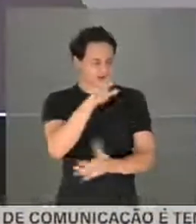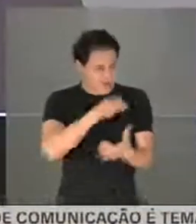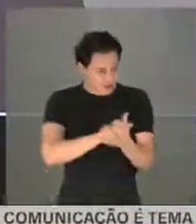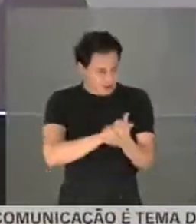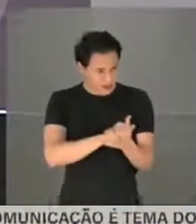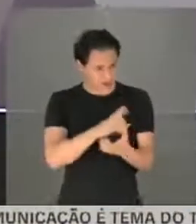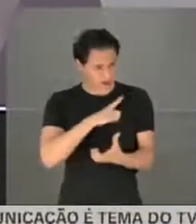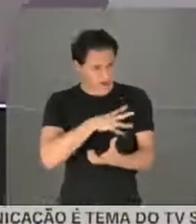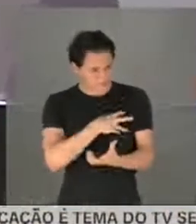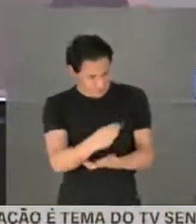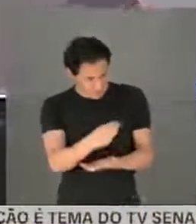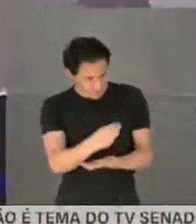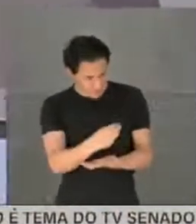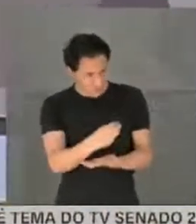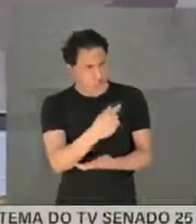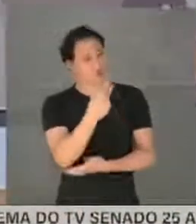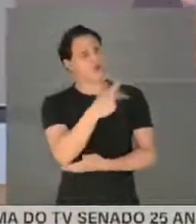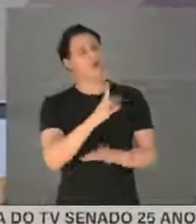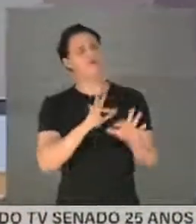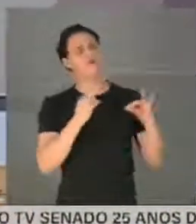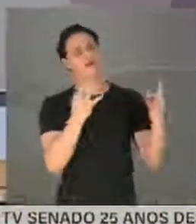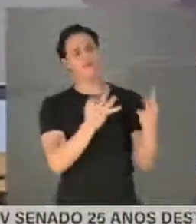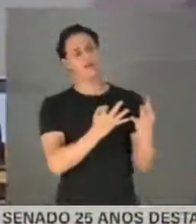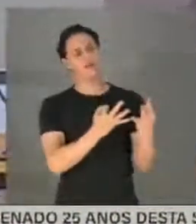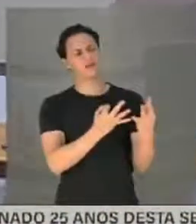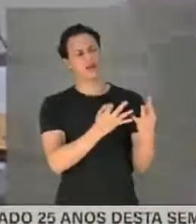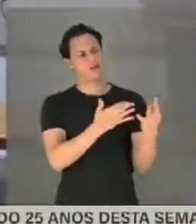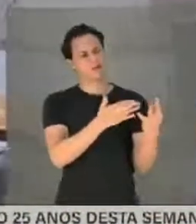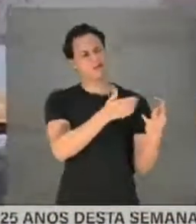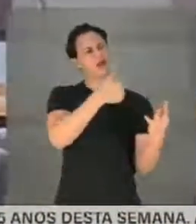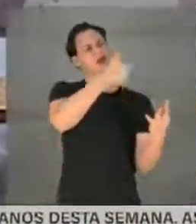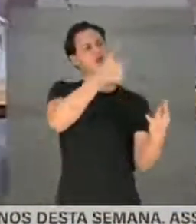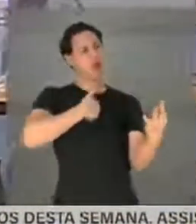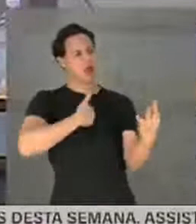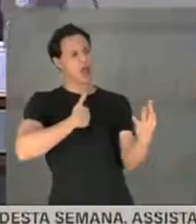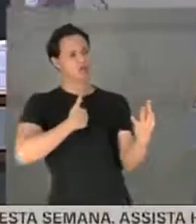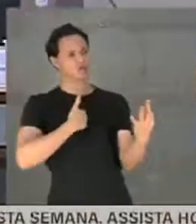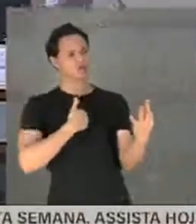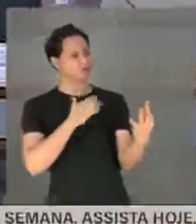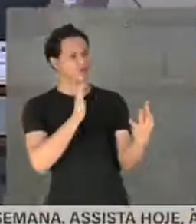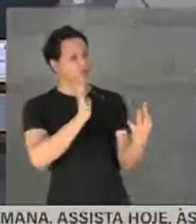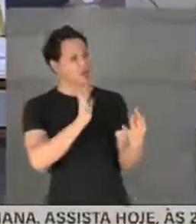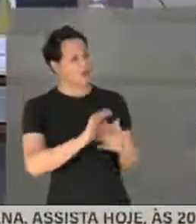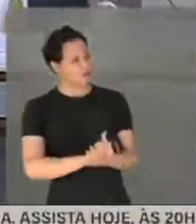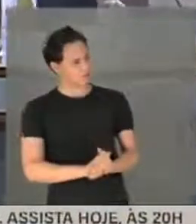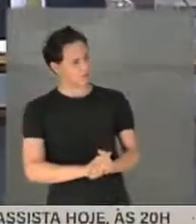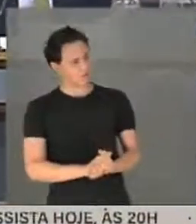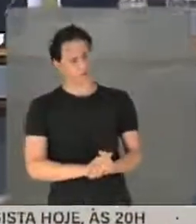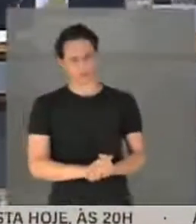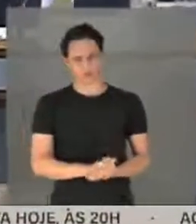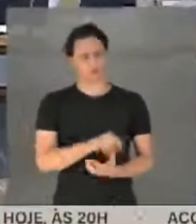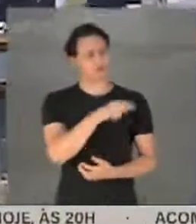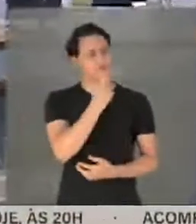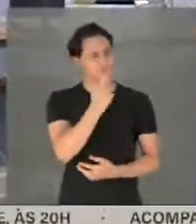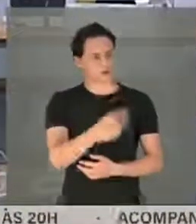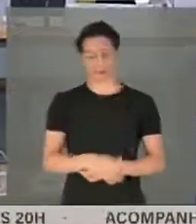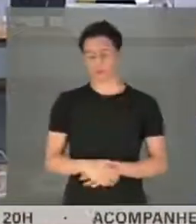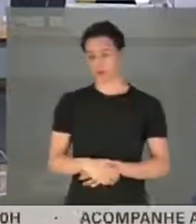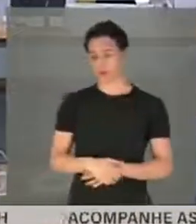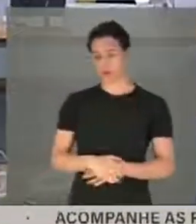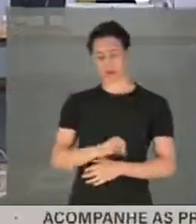filhos. A sua família não é melhor do que a minha. E o senhor diz o seguinte, o delegado,